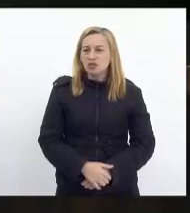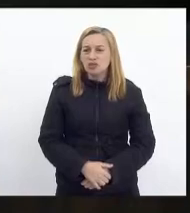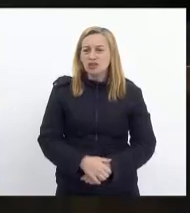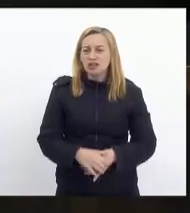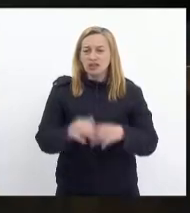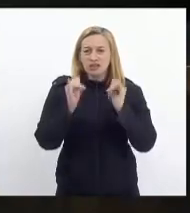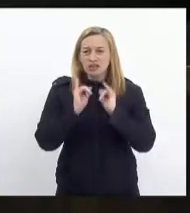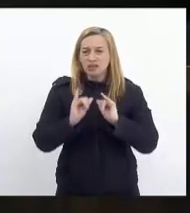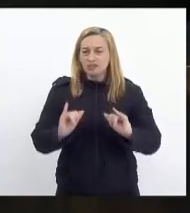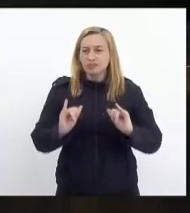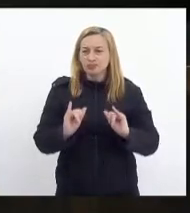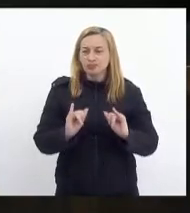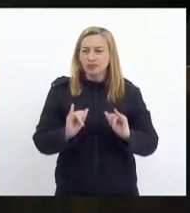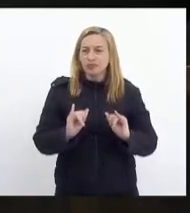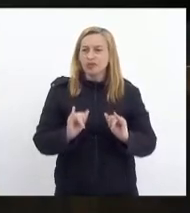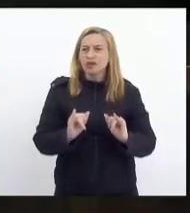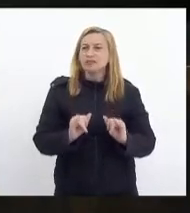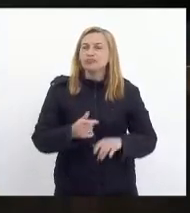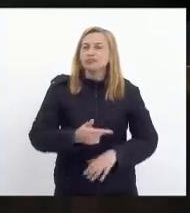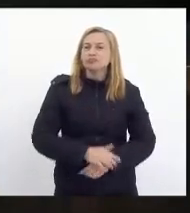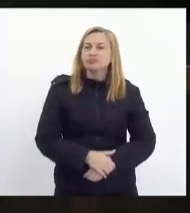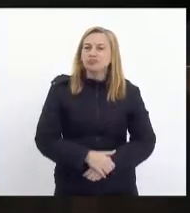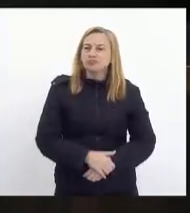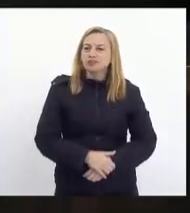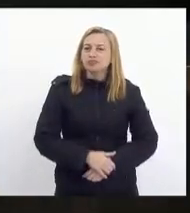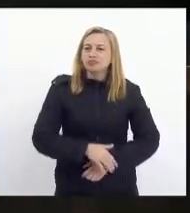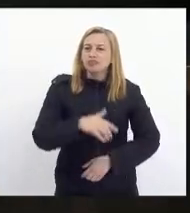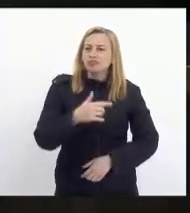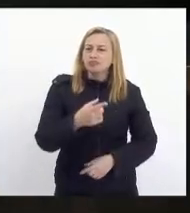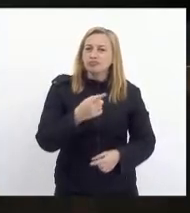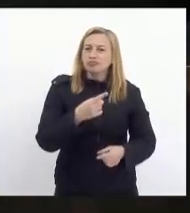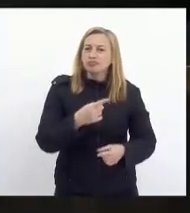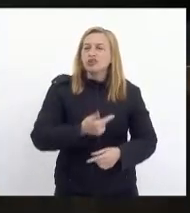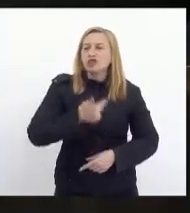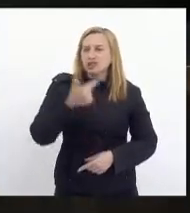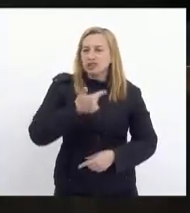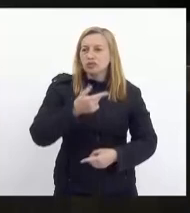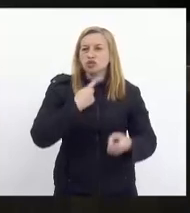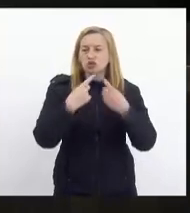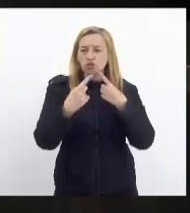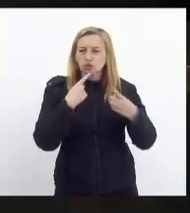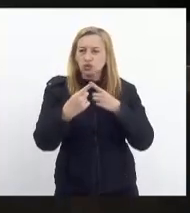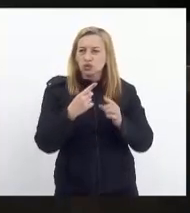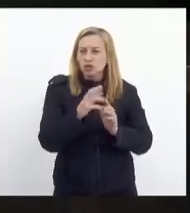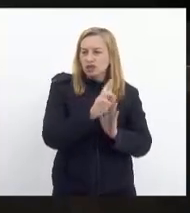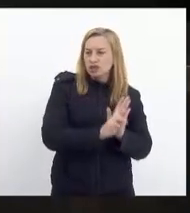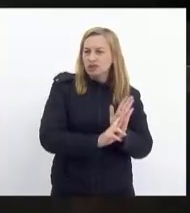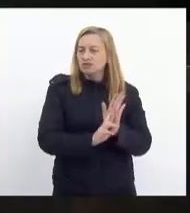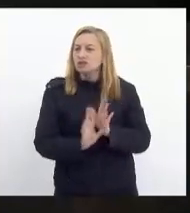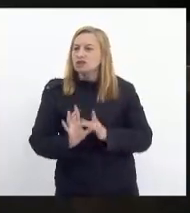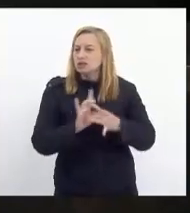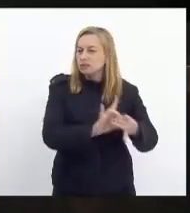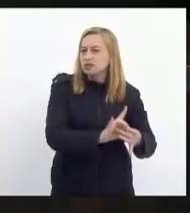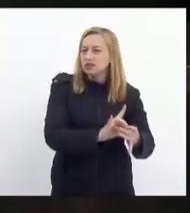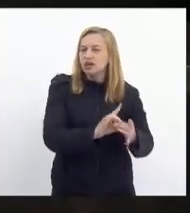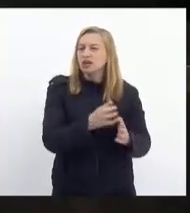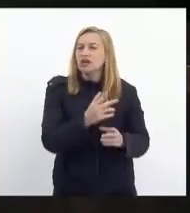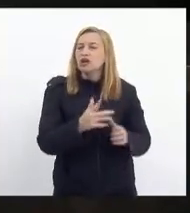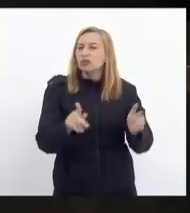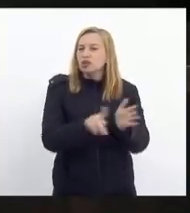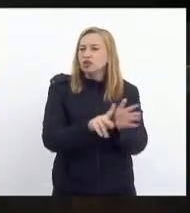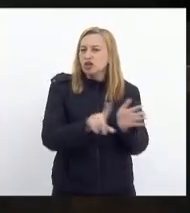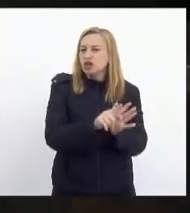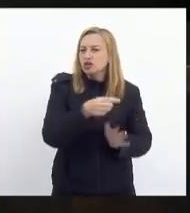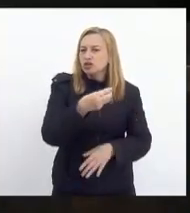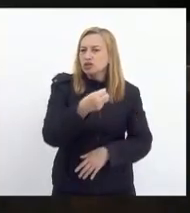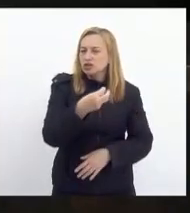Anuncio, em tramitação ordinária, em segunda discussão, redação do vencido a ser emendado. Projeto de Lei nº